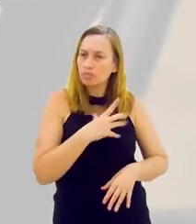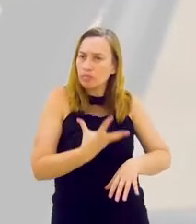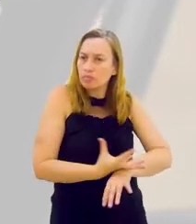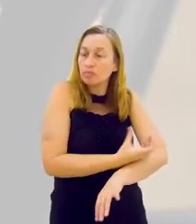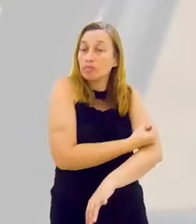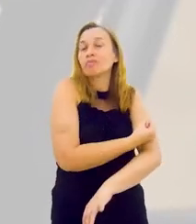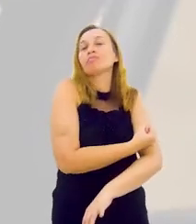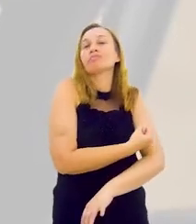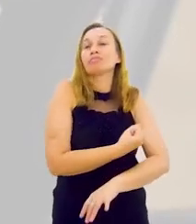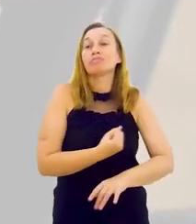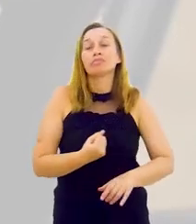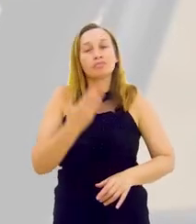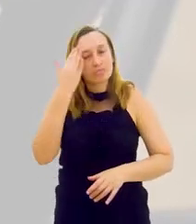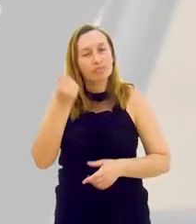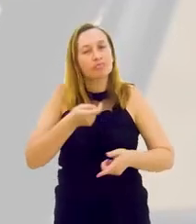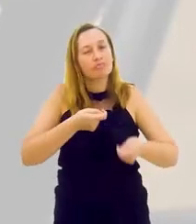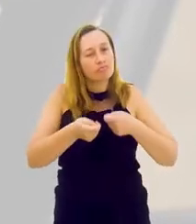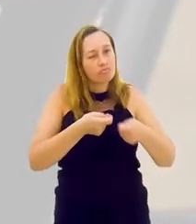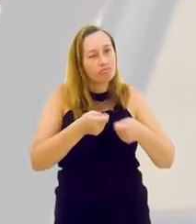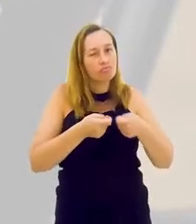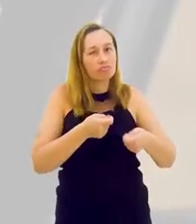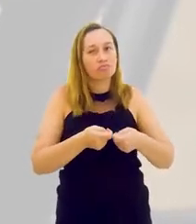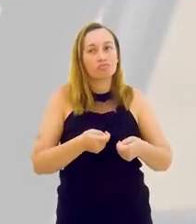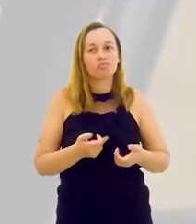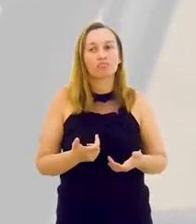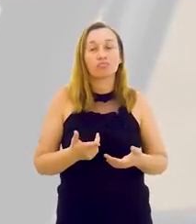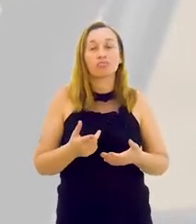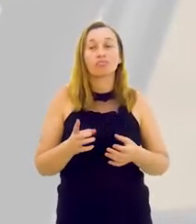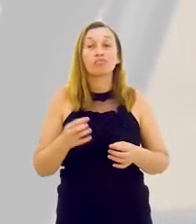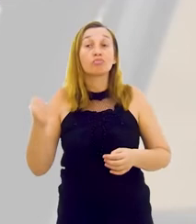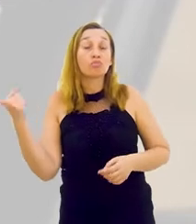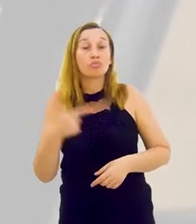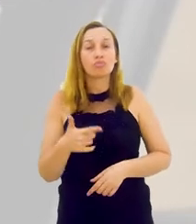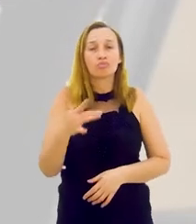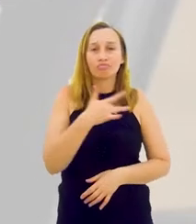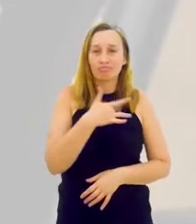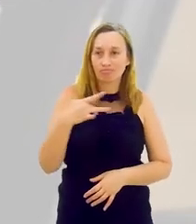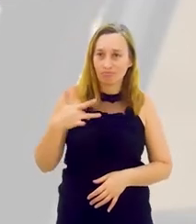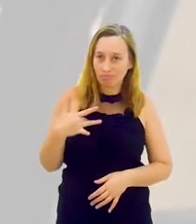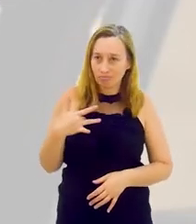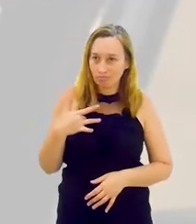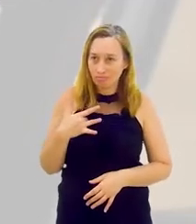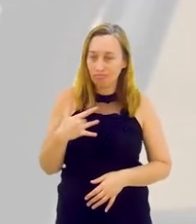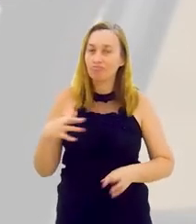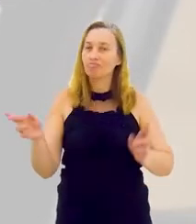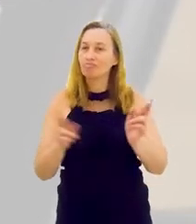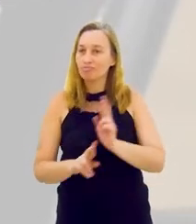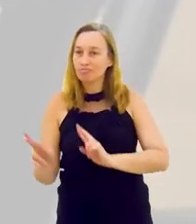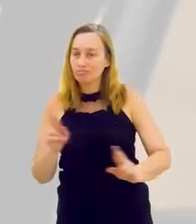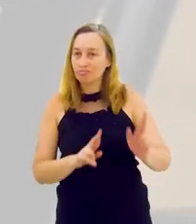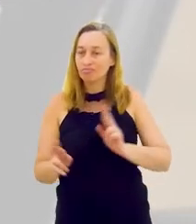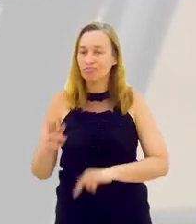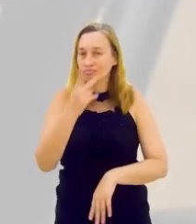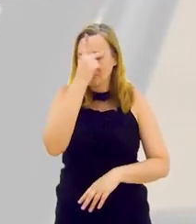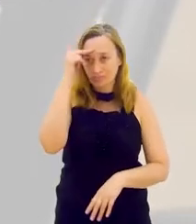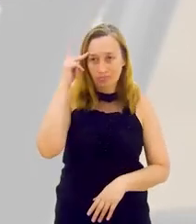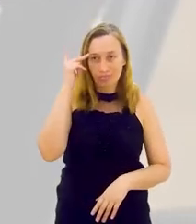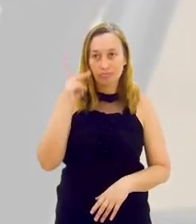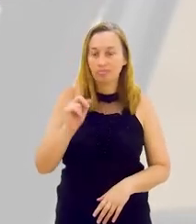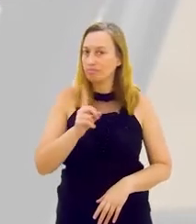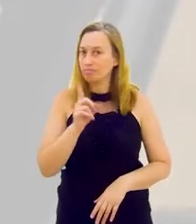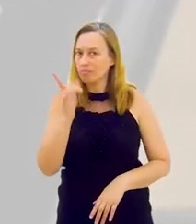emoções, mas extrapolar as emoções, além daquilo que é saudável, do ponto de vista de